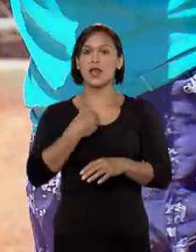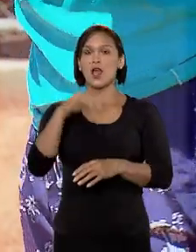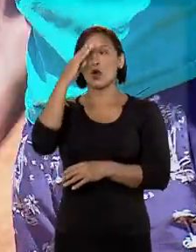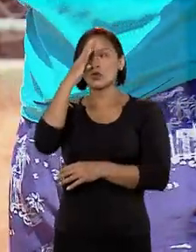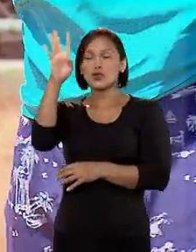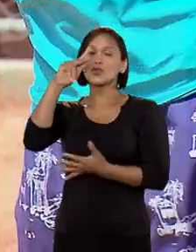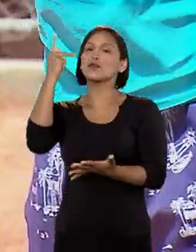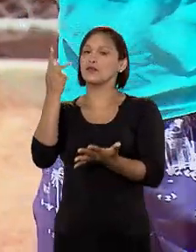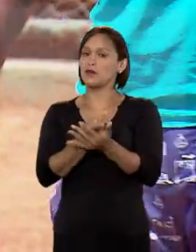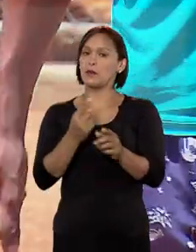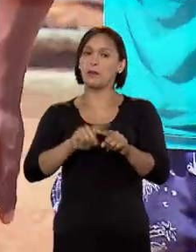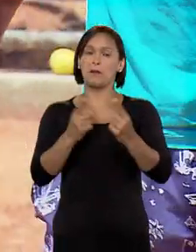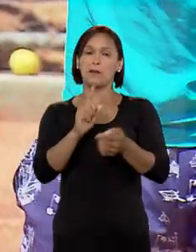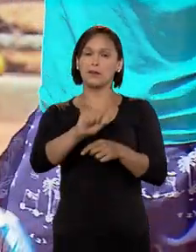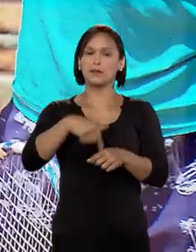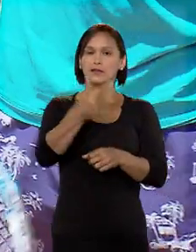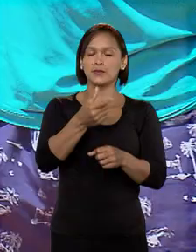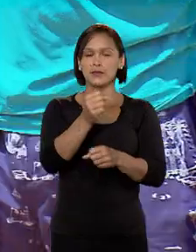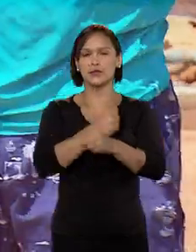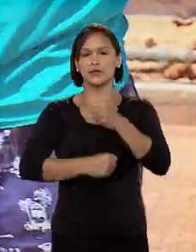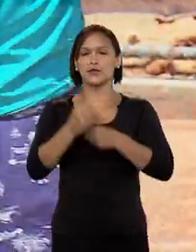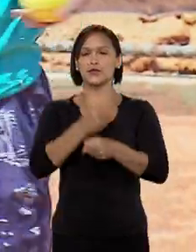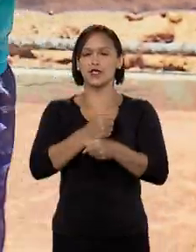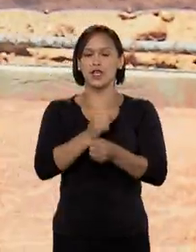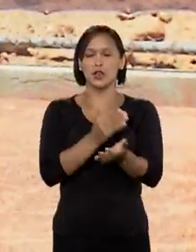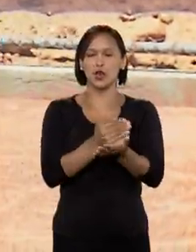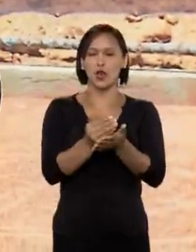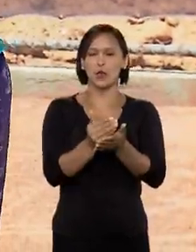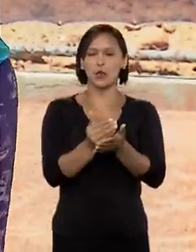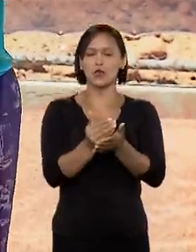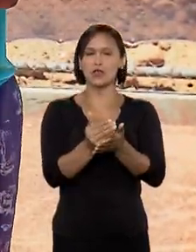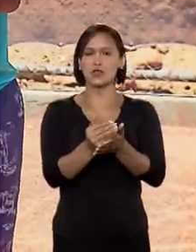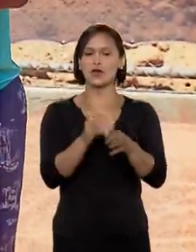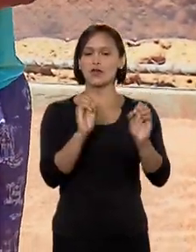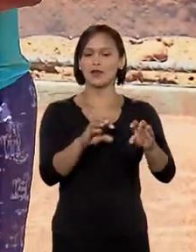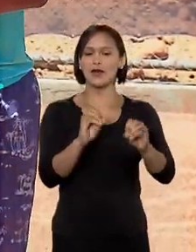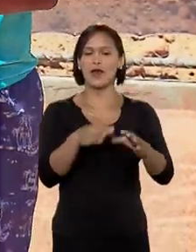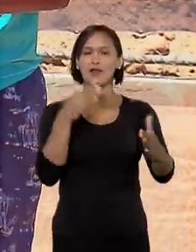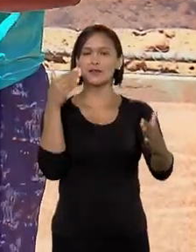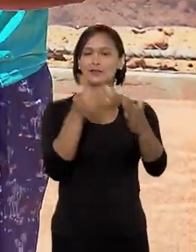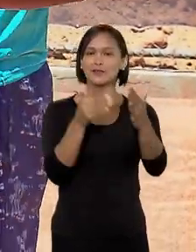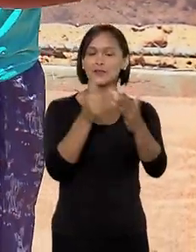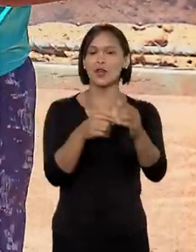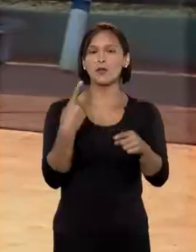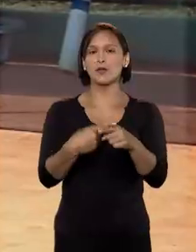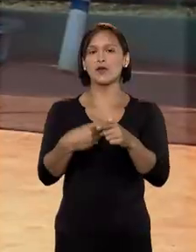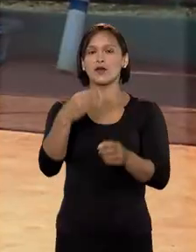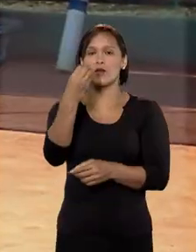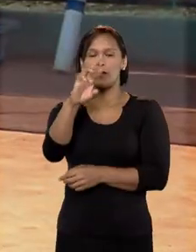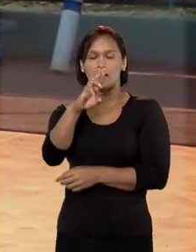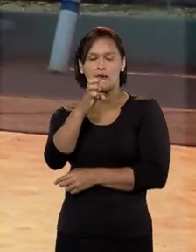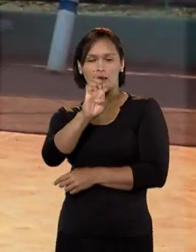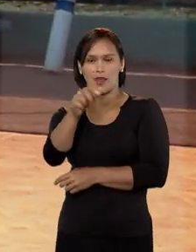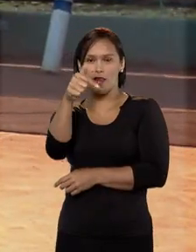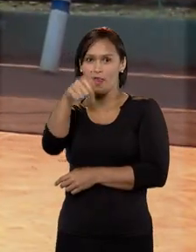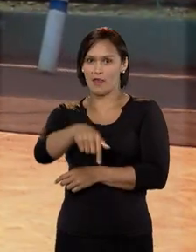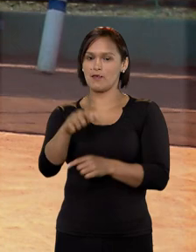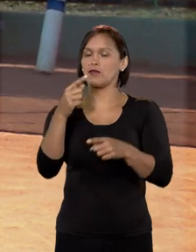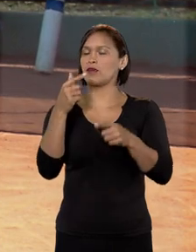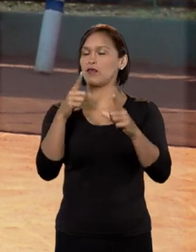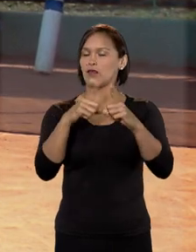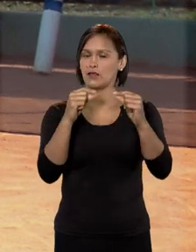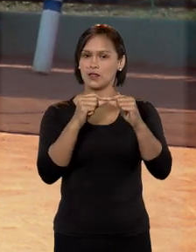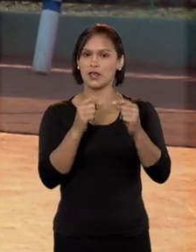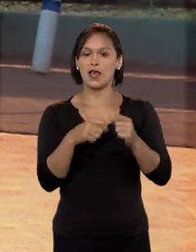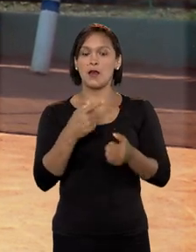sonho foi concretizado, mas depois de alguns anos já dando aula, ele foi impedido de continuar o trabalho. Porque o Conselho Regional de Educação Física do